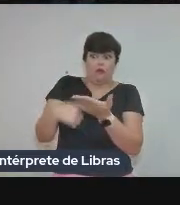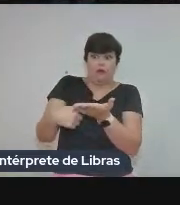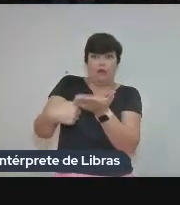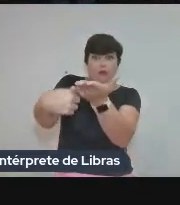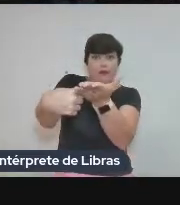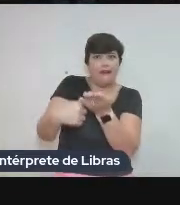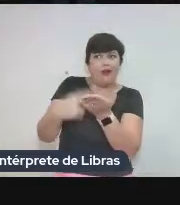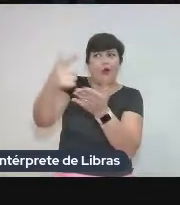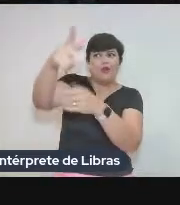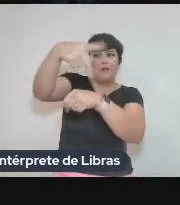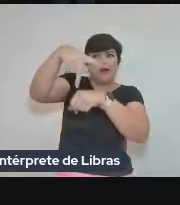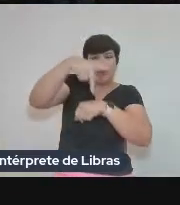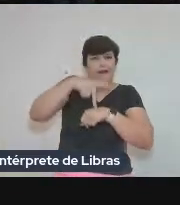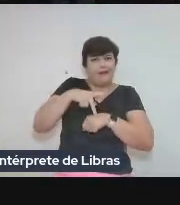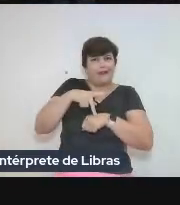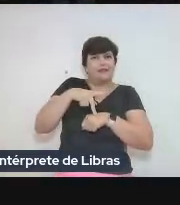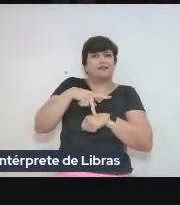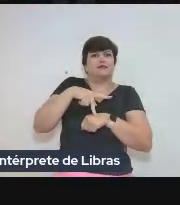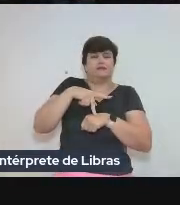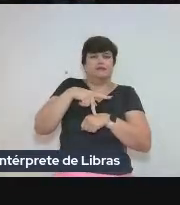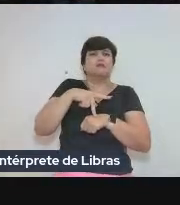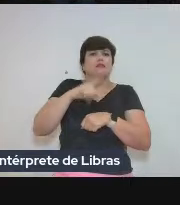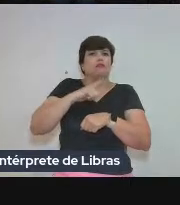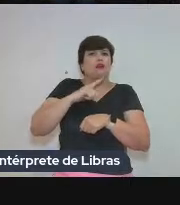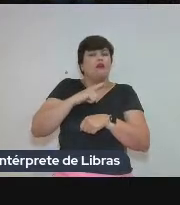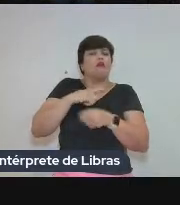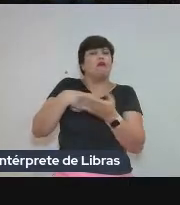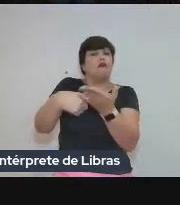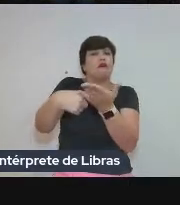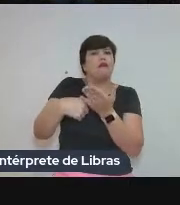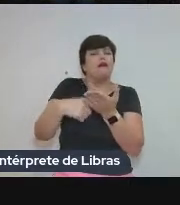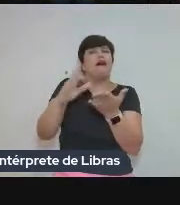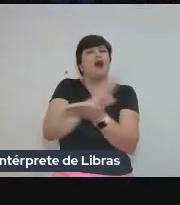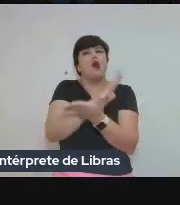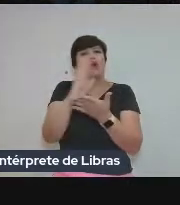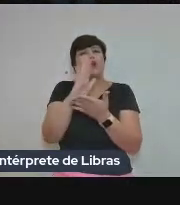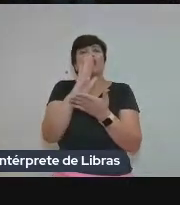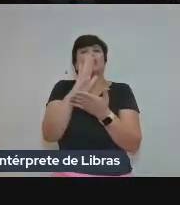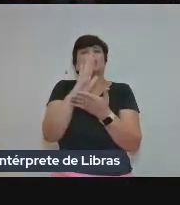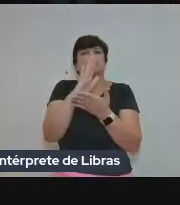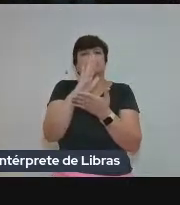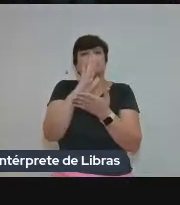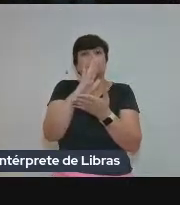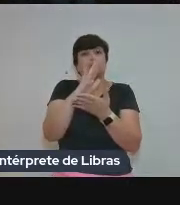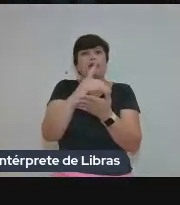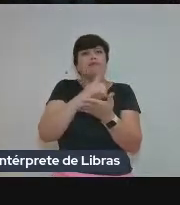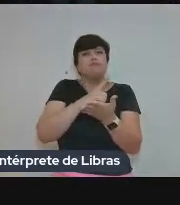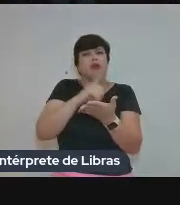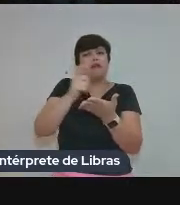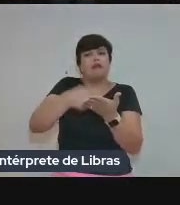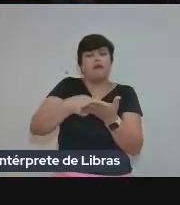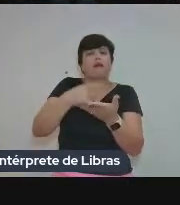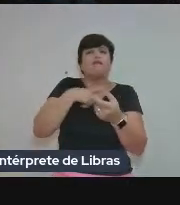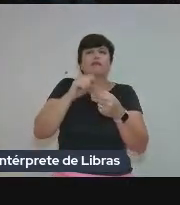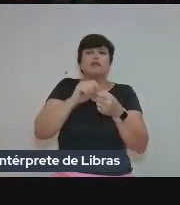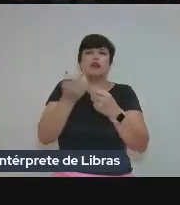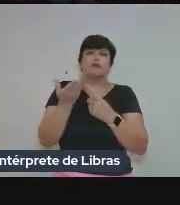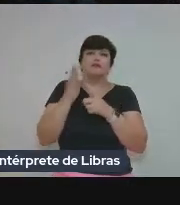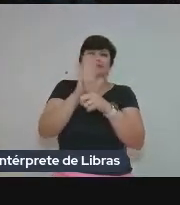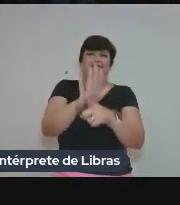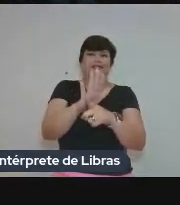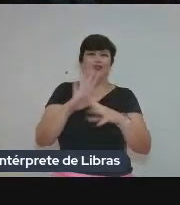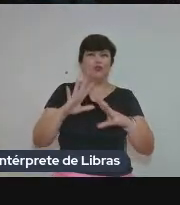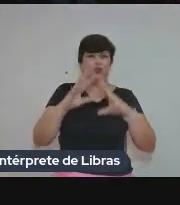diante de outros países do mundo. Então, em algumas declarações, o Brasil se compromete a prestar serviços de assistência